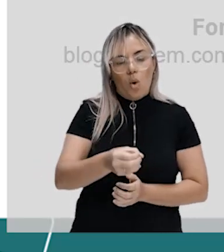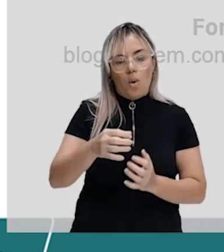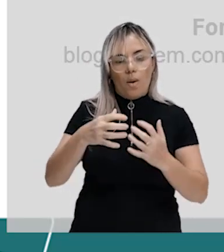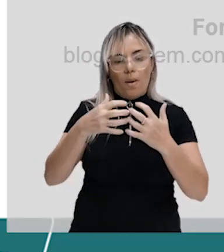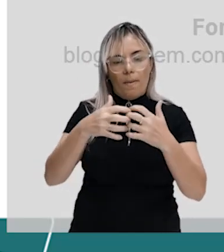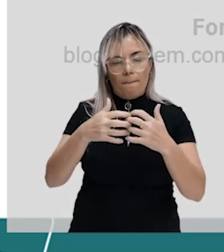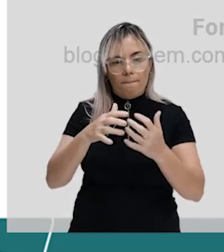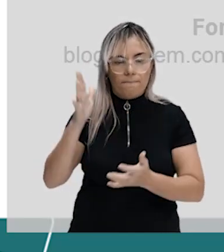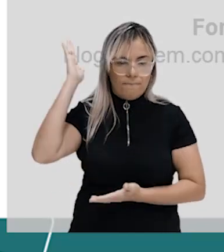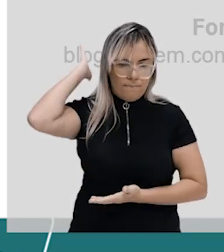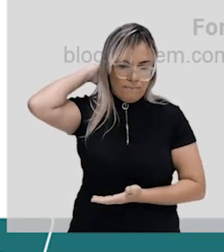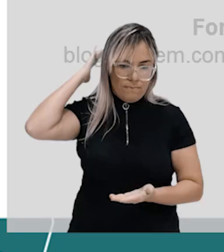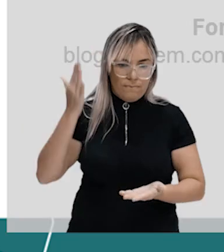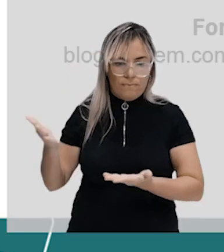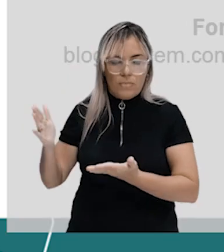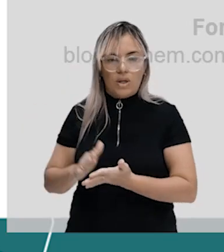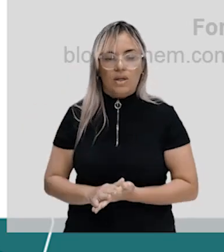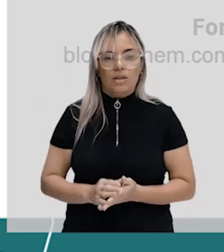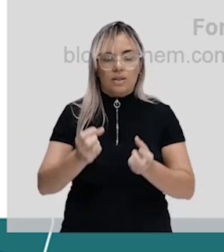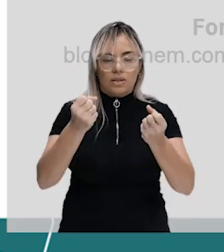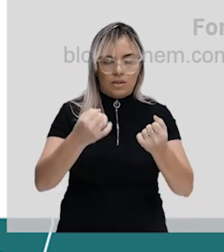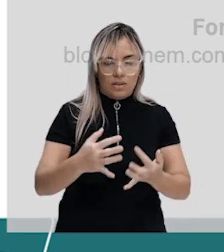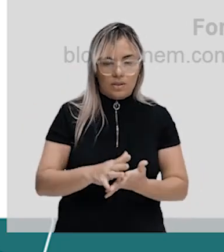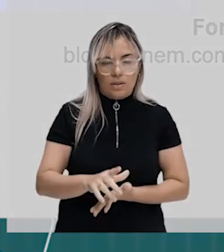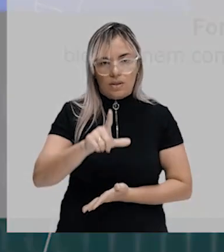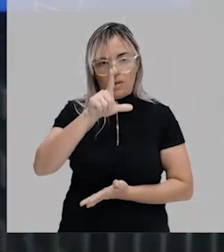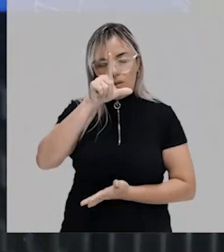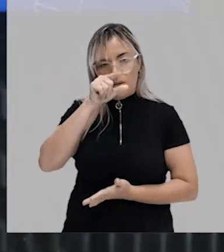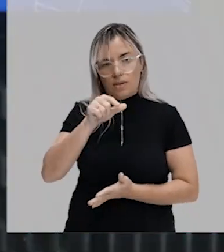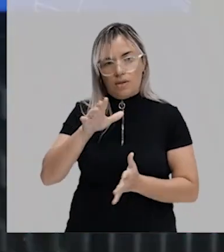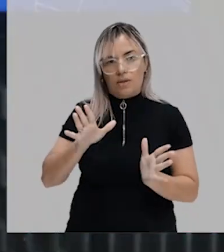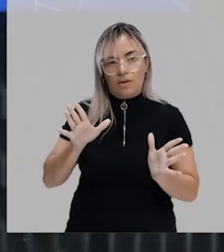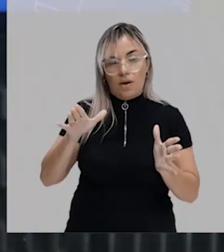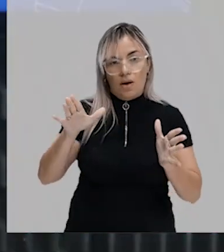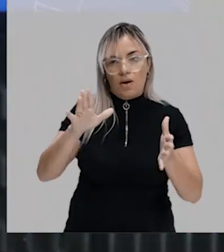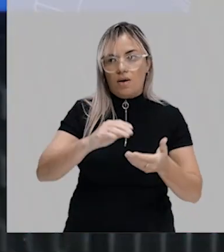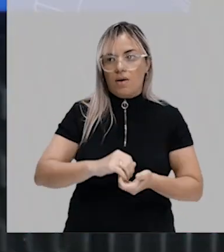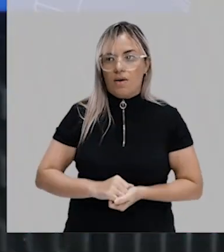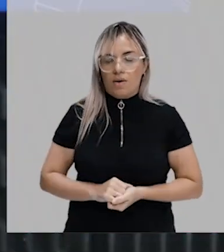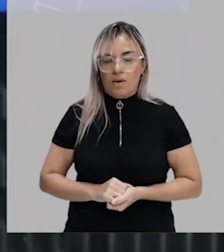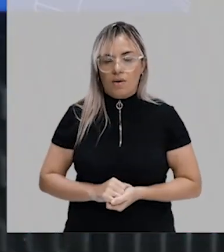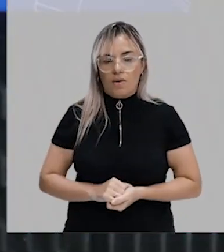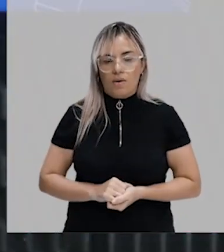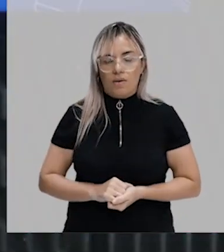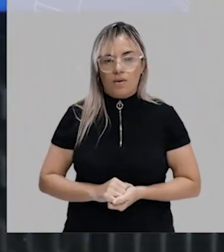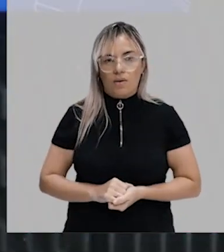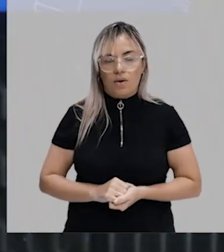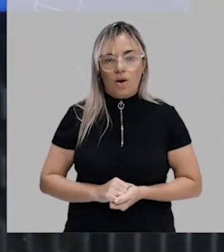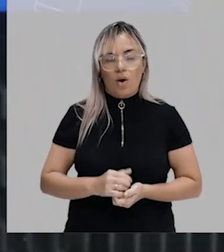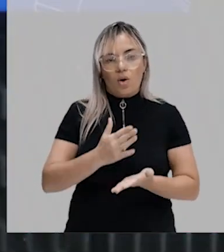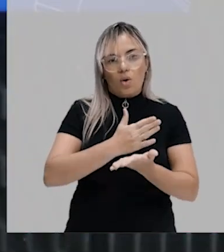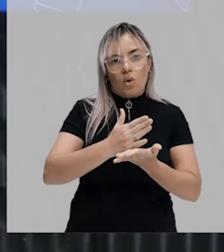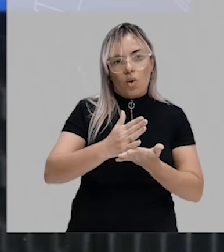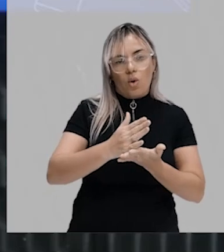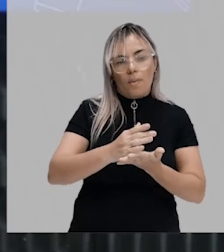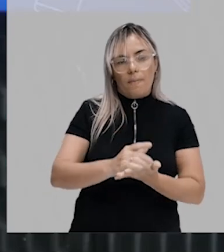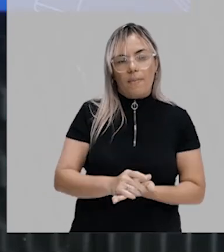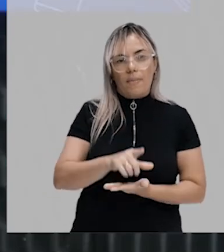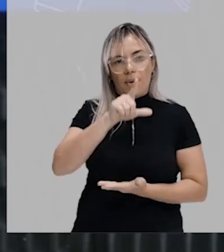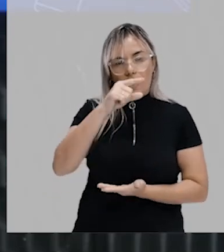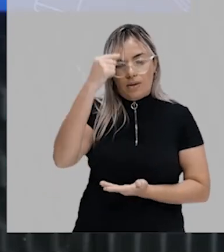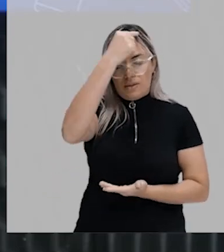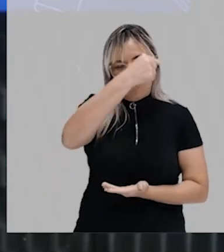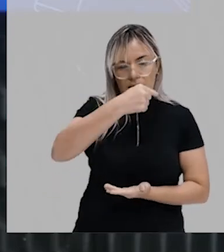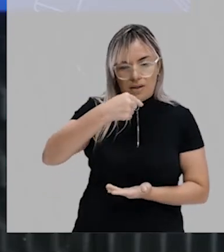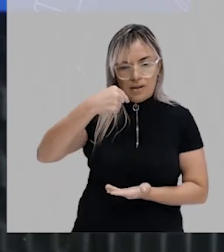progride lentamente desde a cabeça até a cauda, ou seja, ó, ele vai começar a fechar daqui da cabeça, vai se fechando